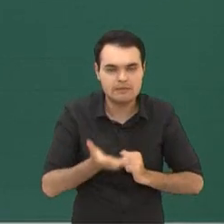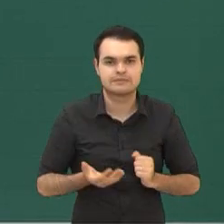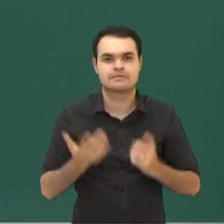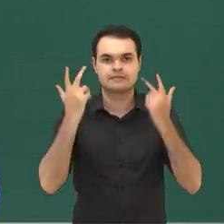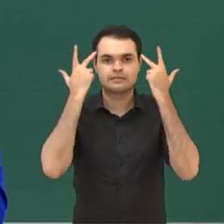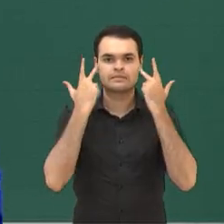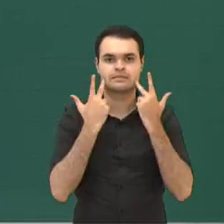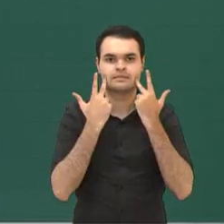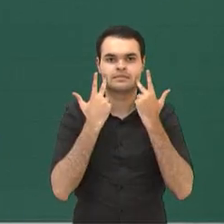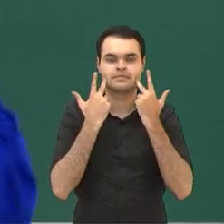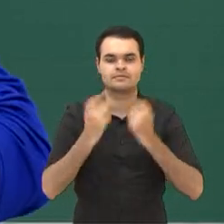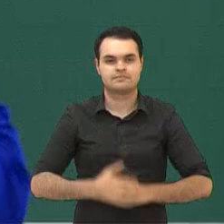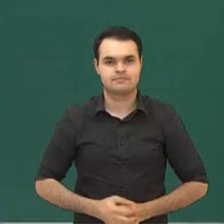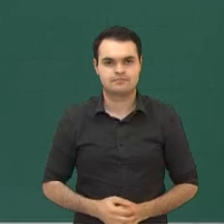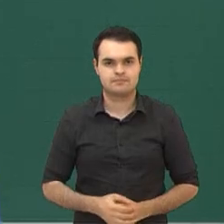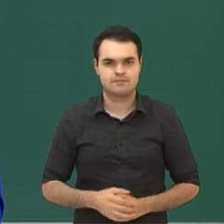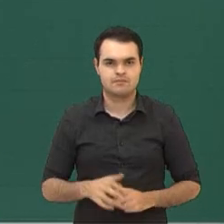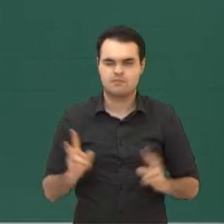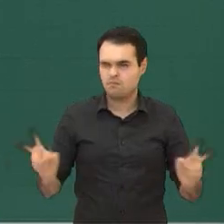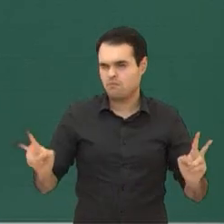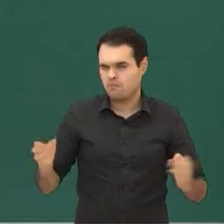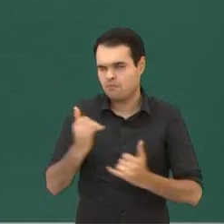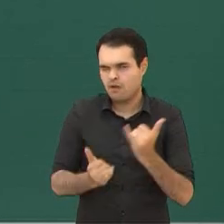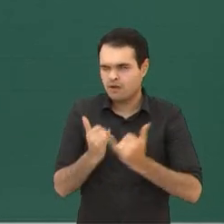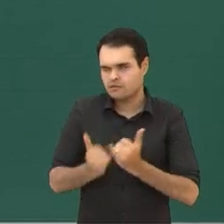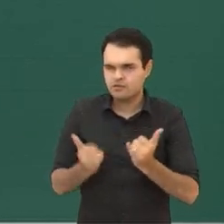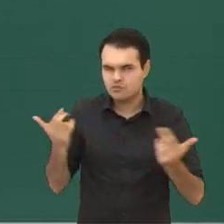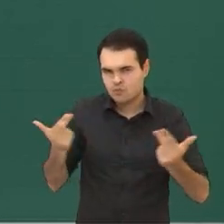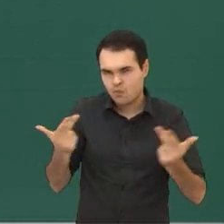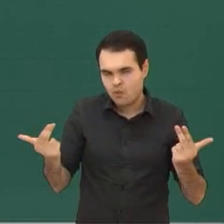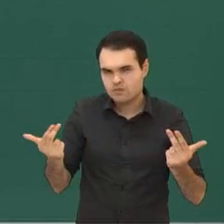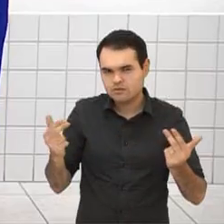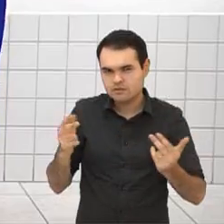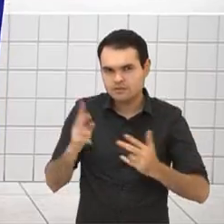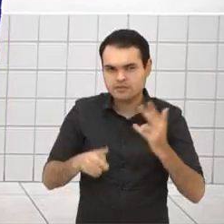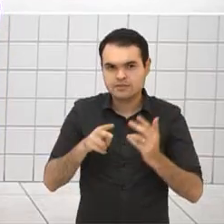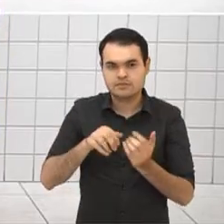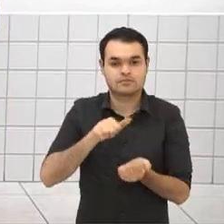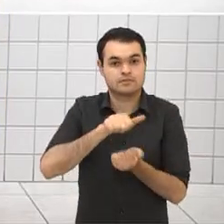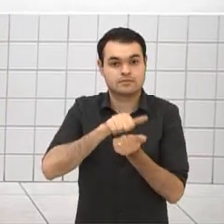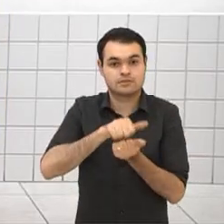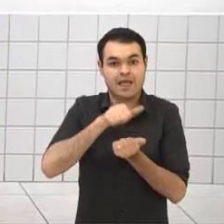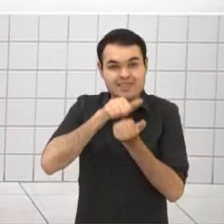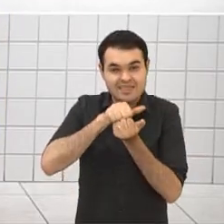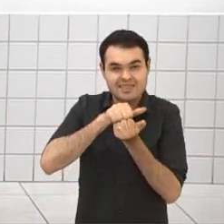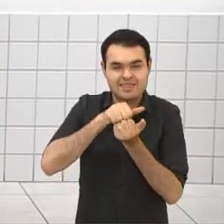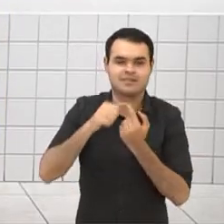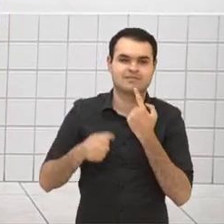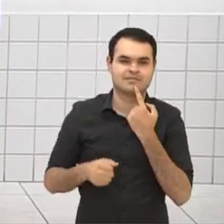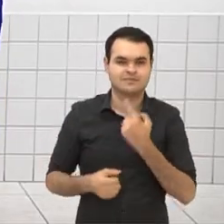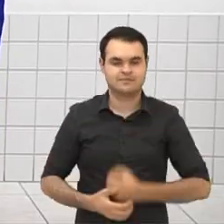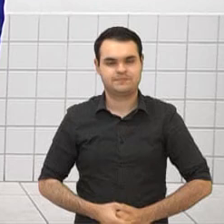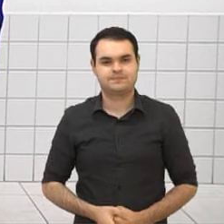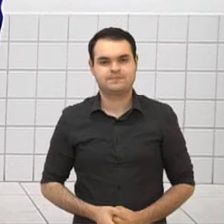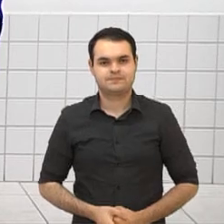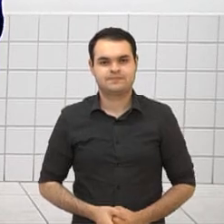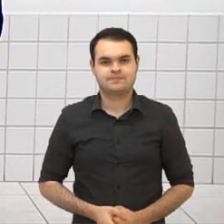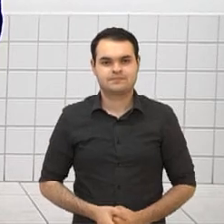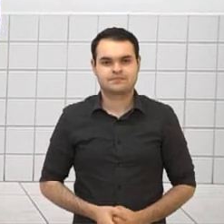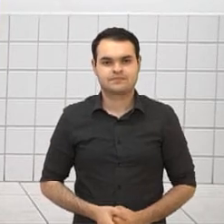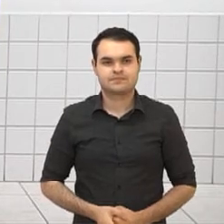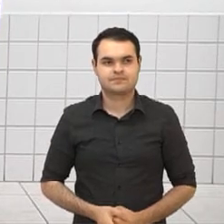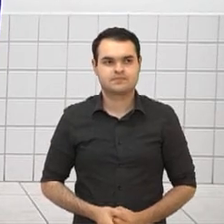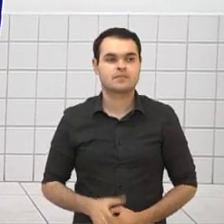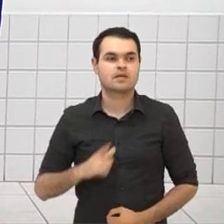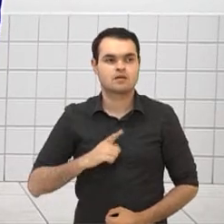cat out the bag, seria o mesmo, ou aproximadamente, como dar com a língua nos dentes, né, professor? Perfeito. Perfeito. Perfeito. Temos o